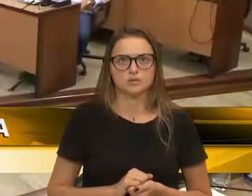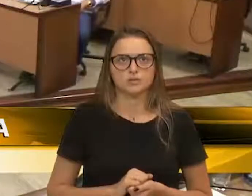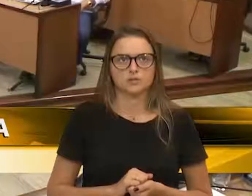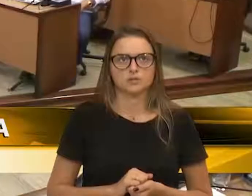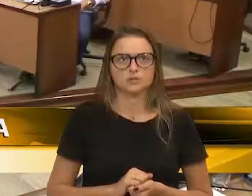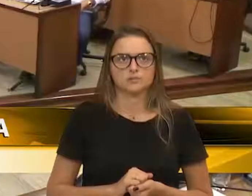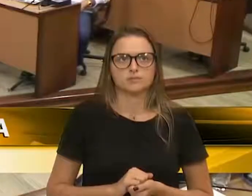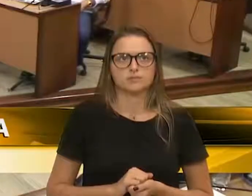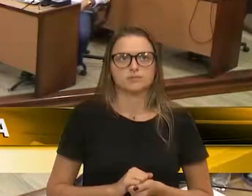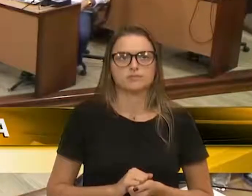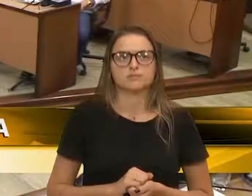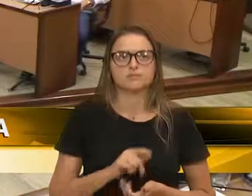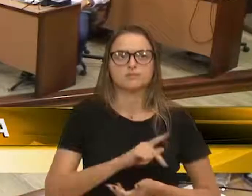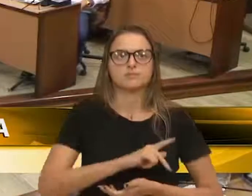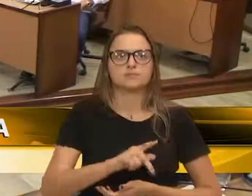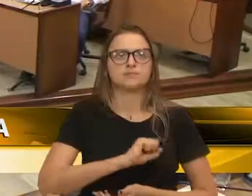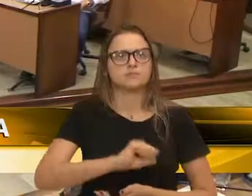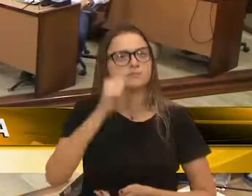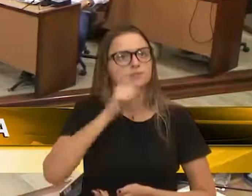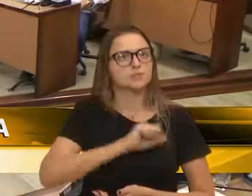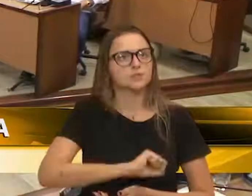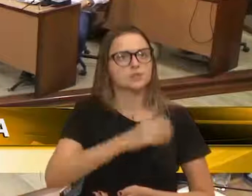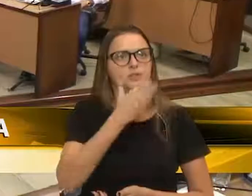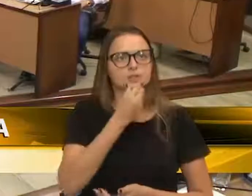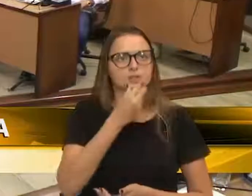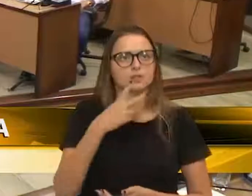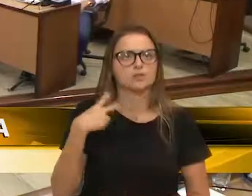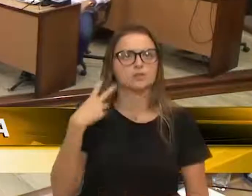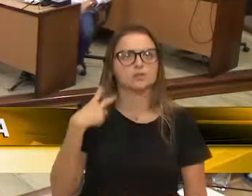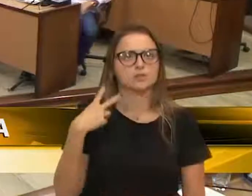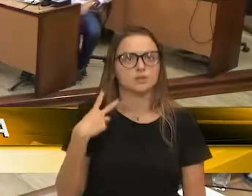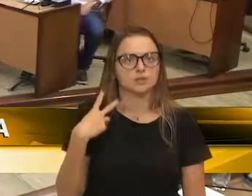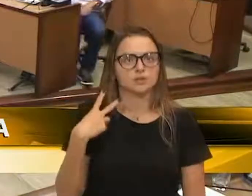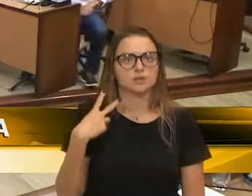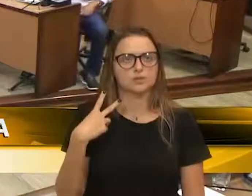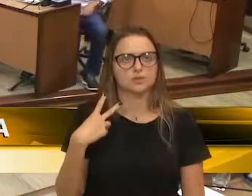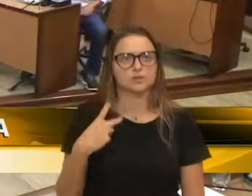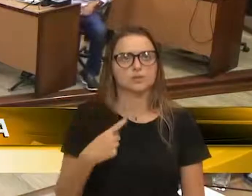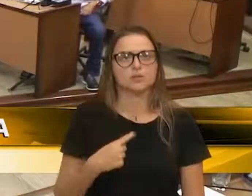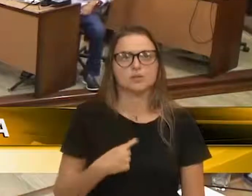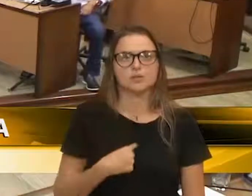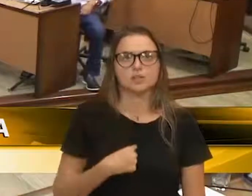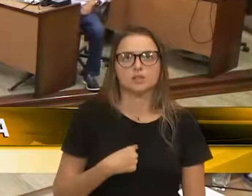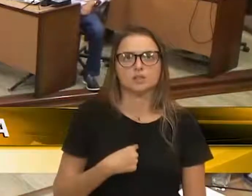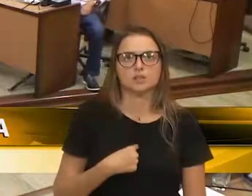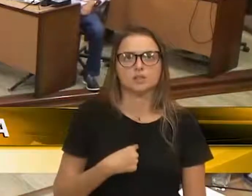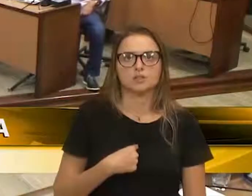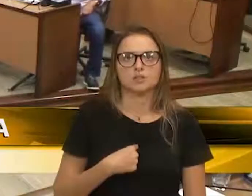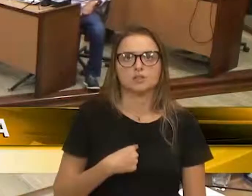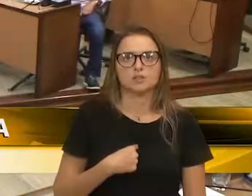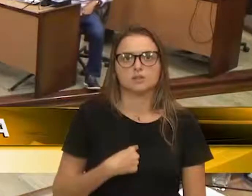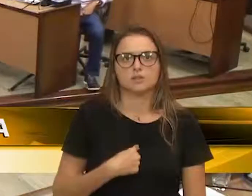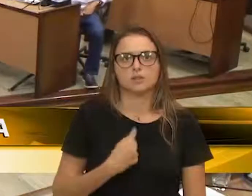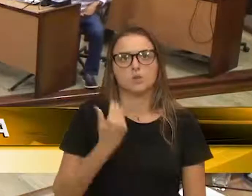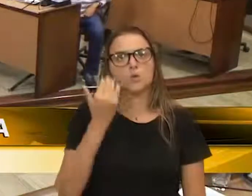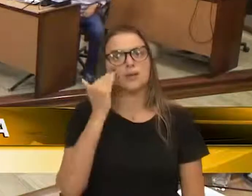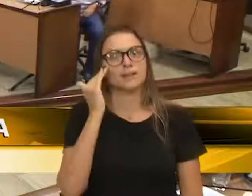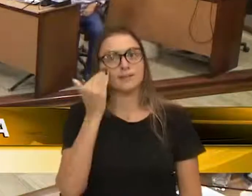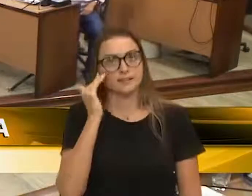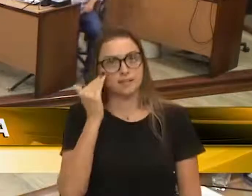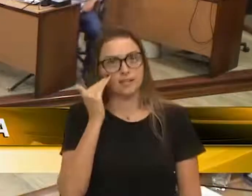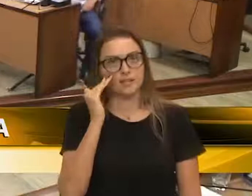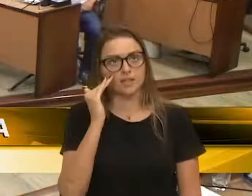Sr. Presidente, senhores vereadores, eu entendo e compreendo